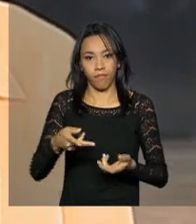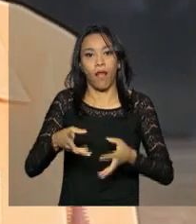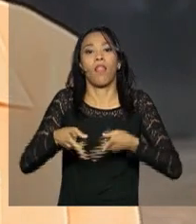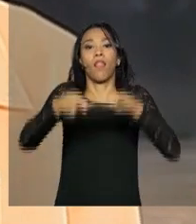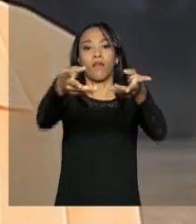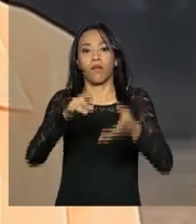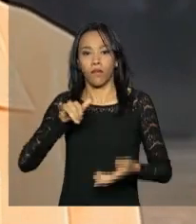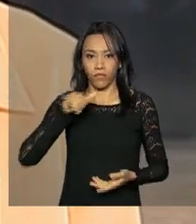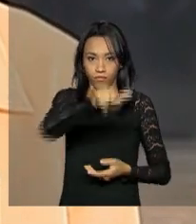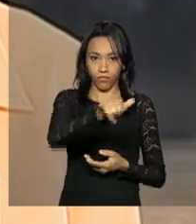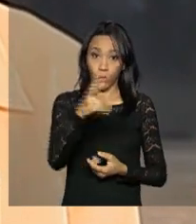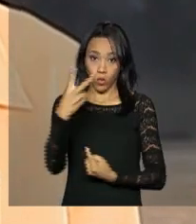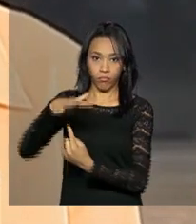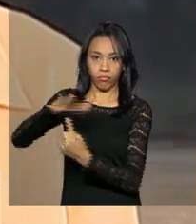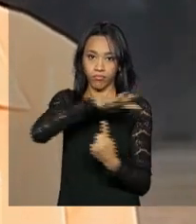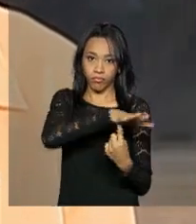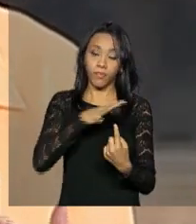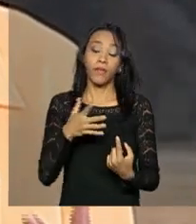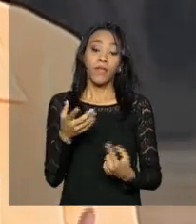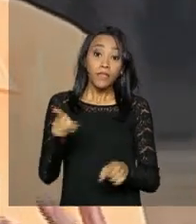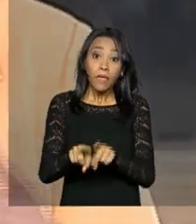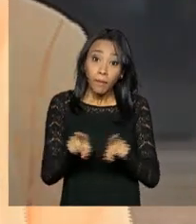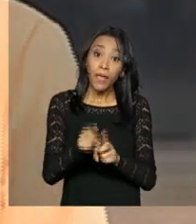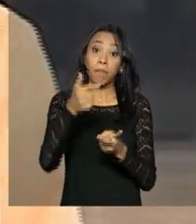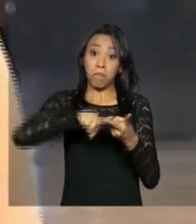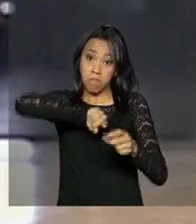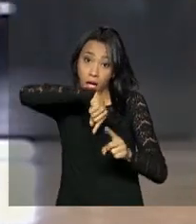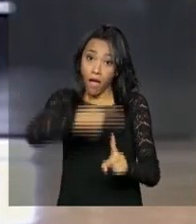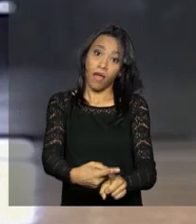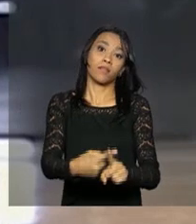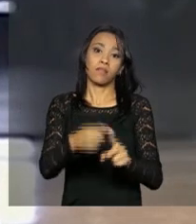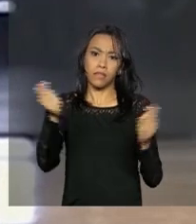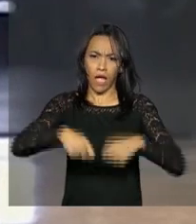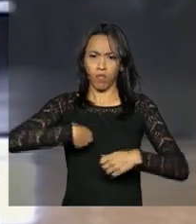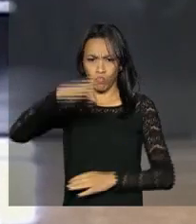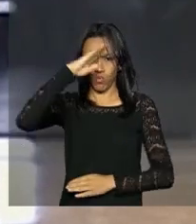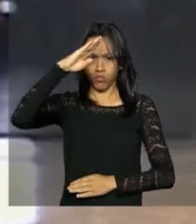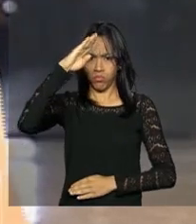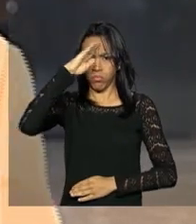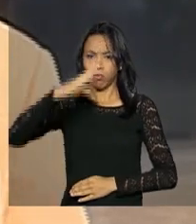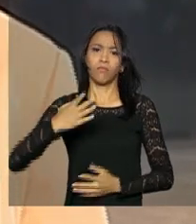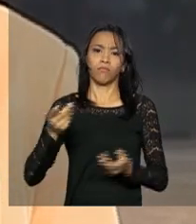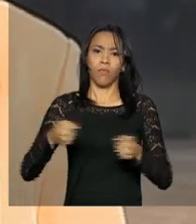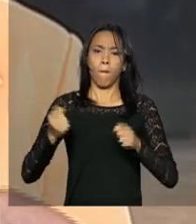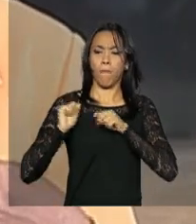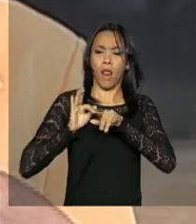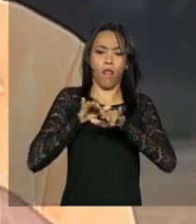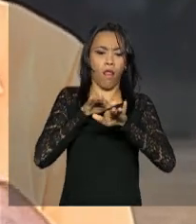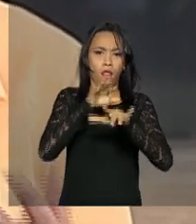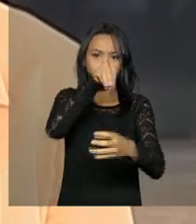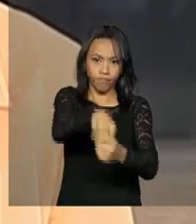também ele tem uma capacidade de transportar tropa, de transportar,